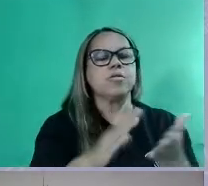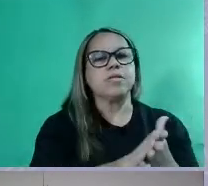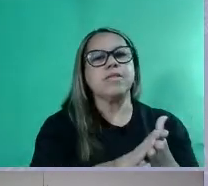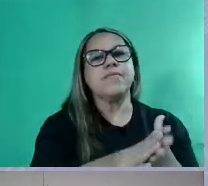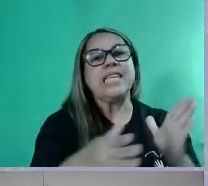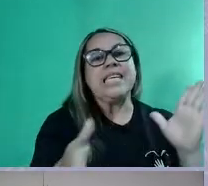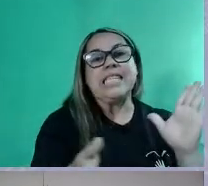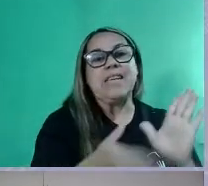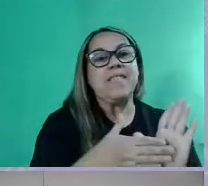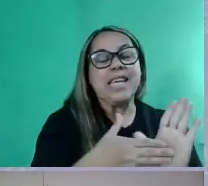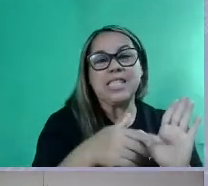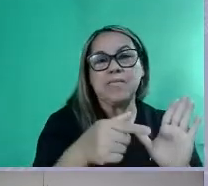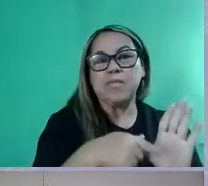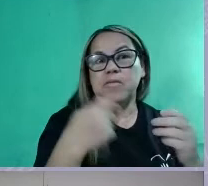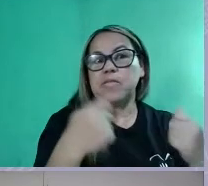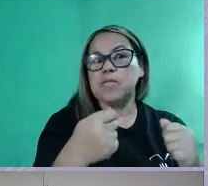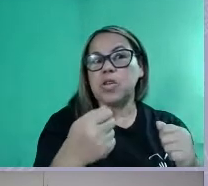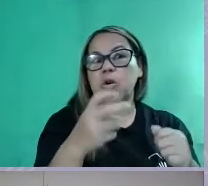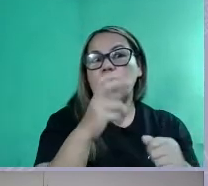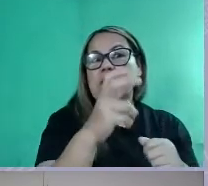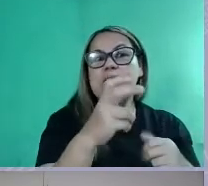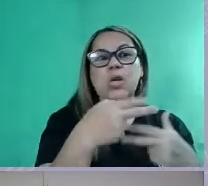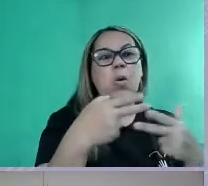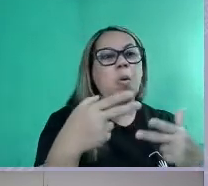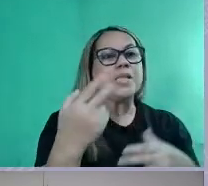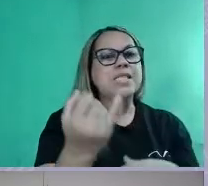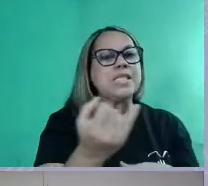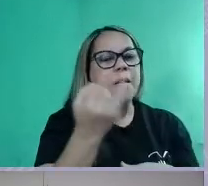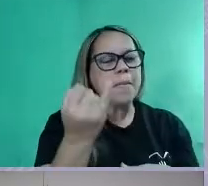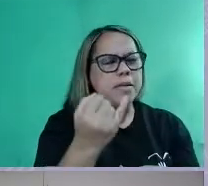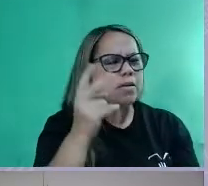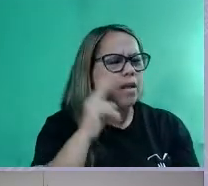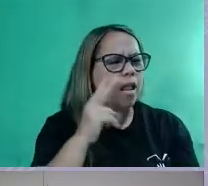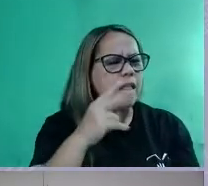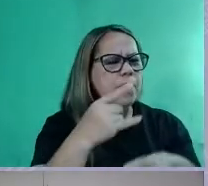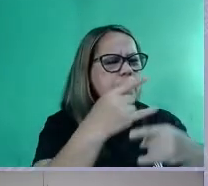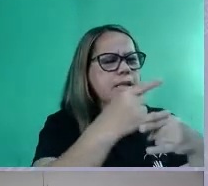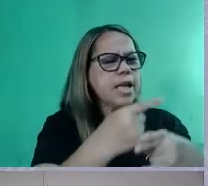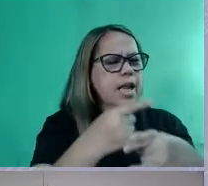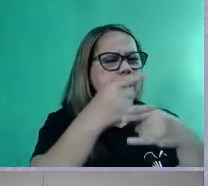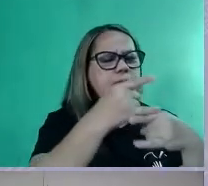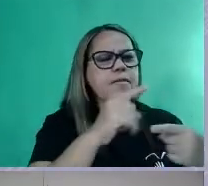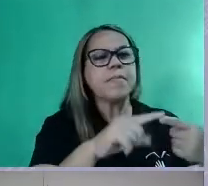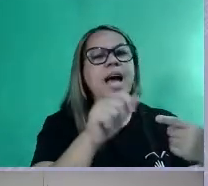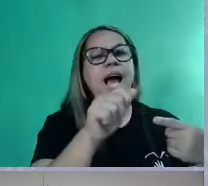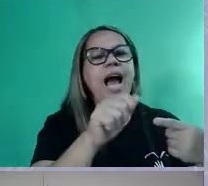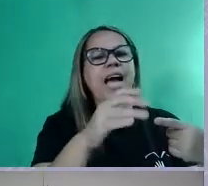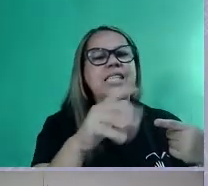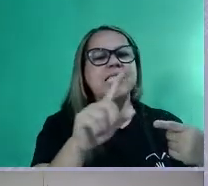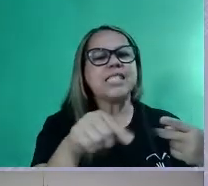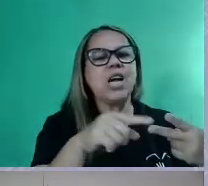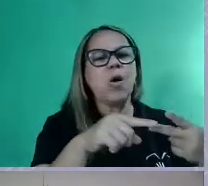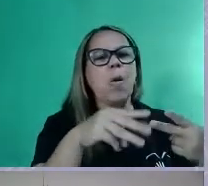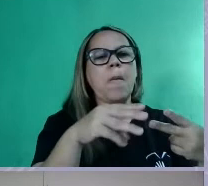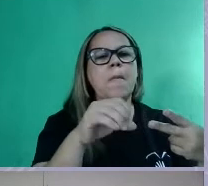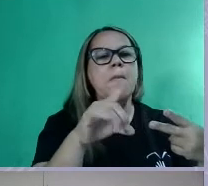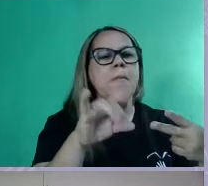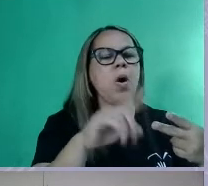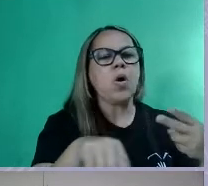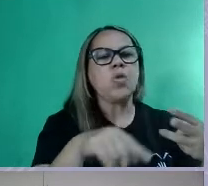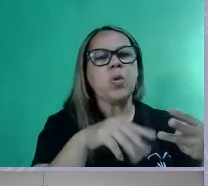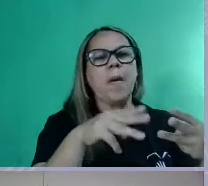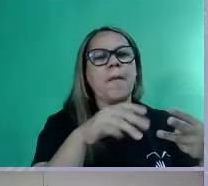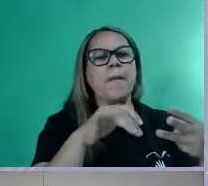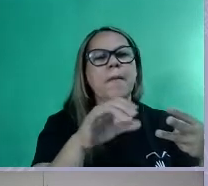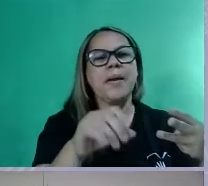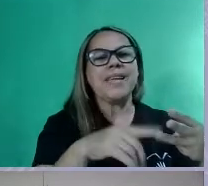intervenção, você vai ter que ter cinco elementos válidos. Lembra da live? Que é a ação, o modo ou meio, o detalhamento,